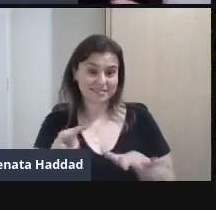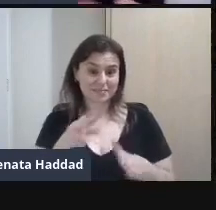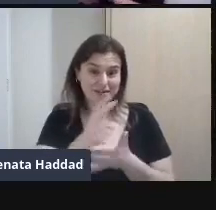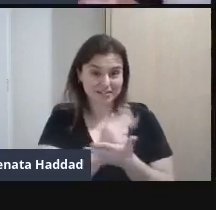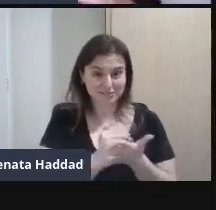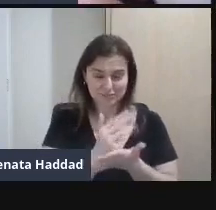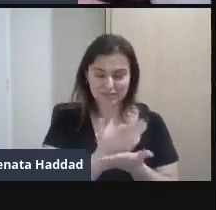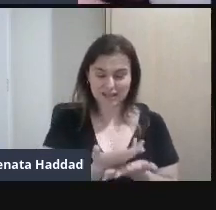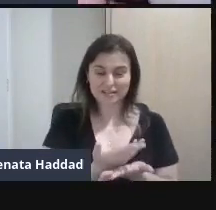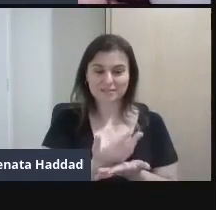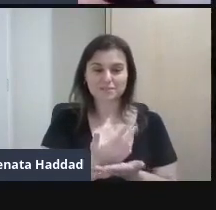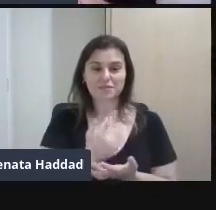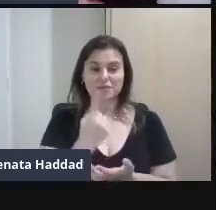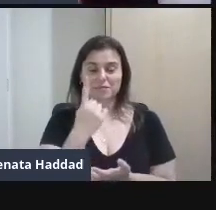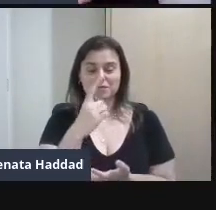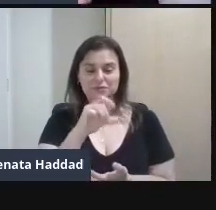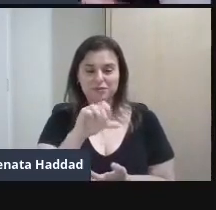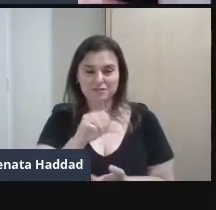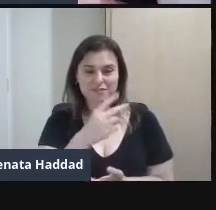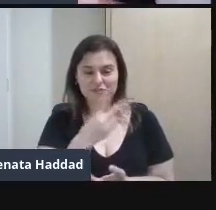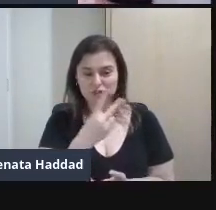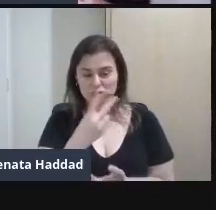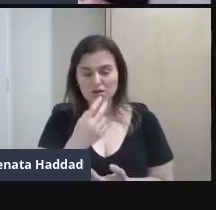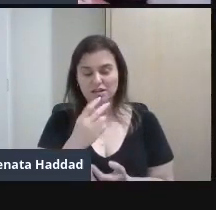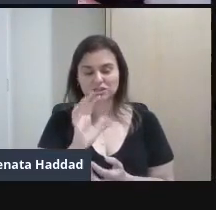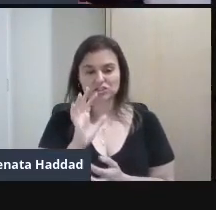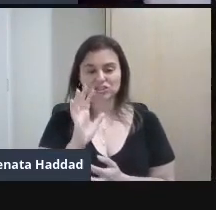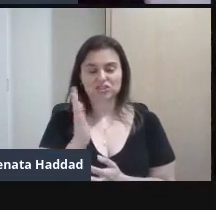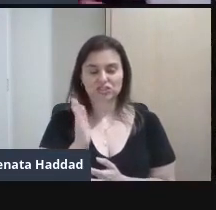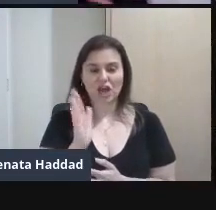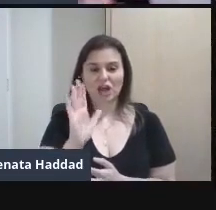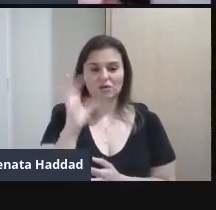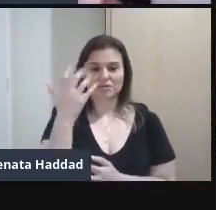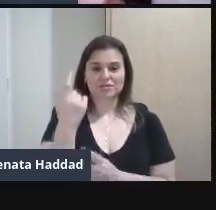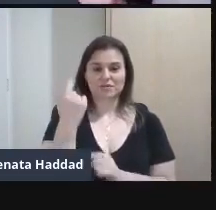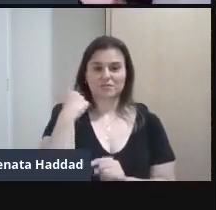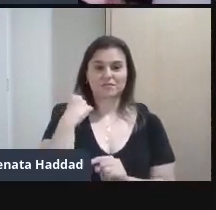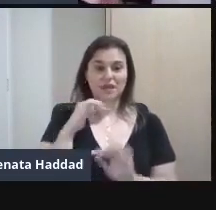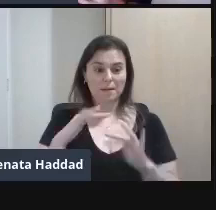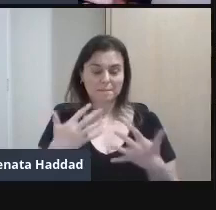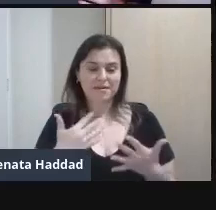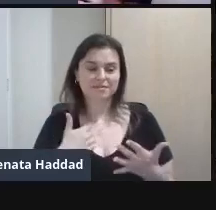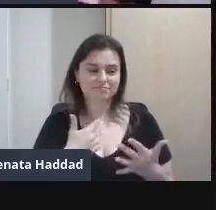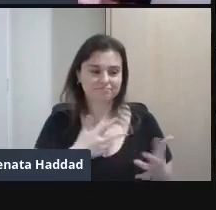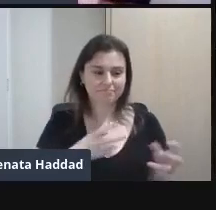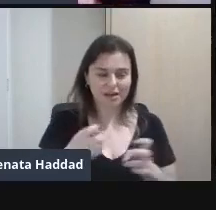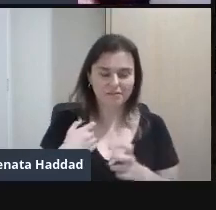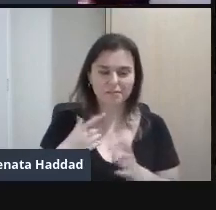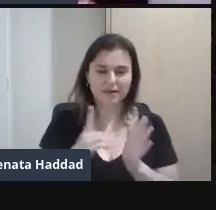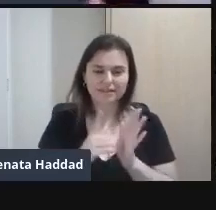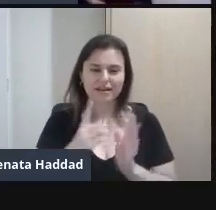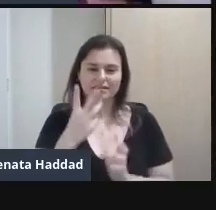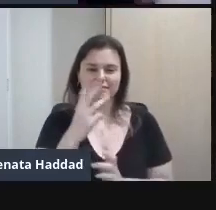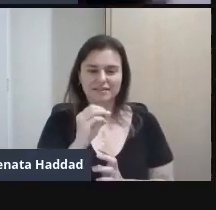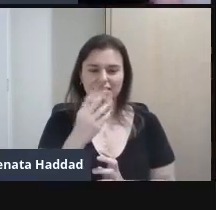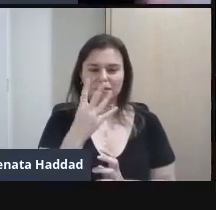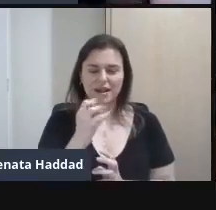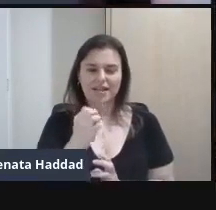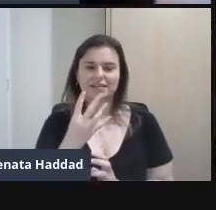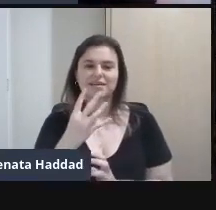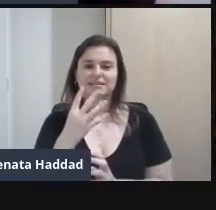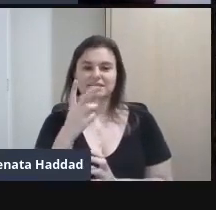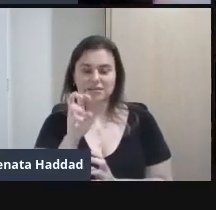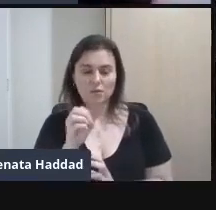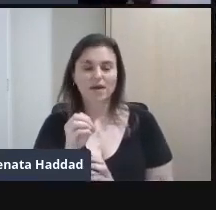Ela nasce um pouco depois E ainda assim Ela vai pegando Década de 30 40 50 Um meio